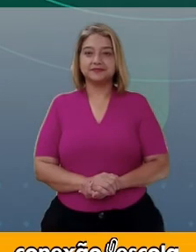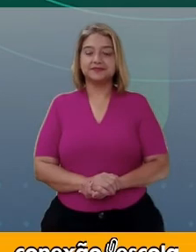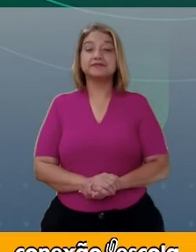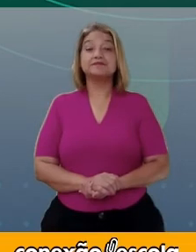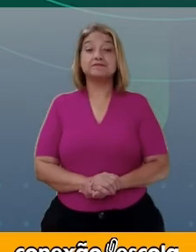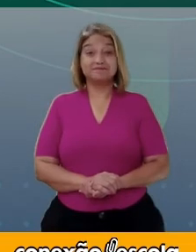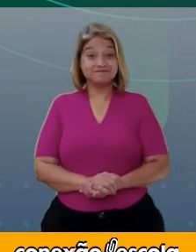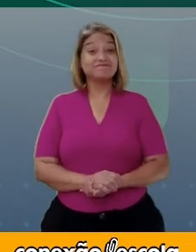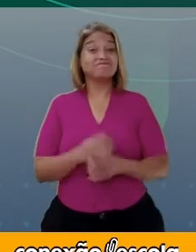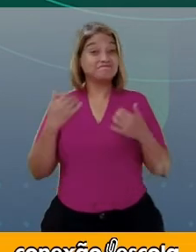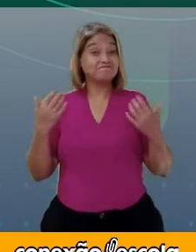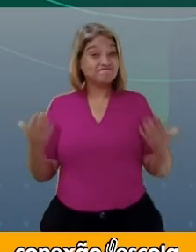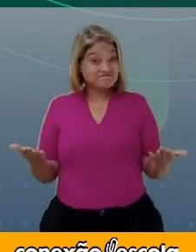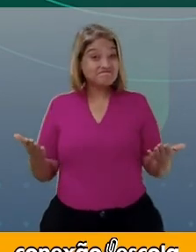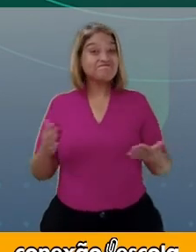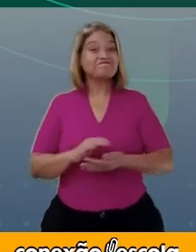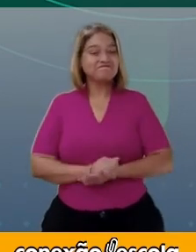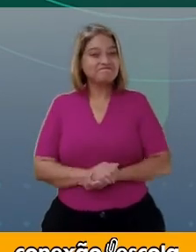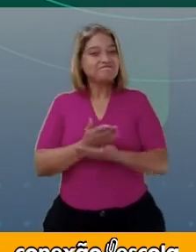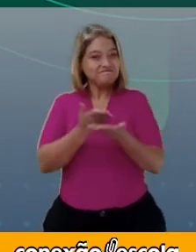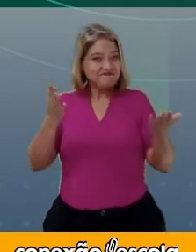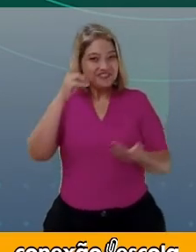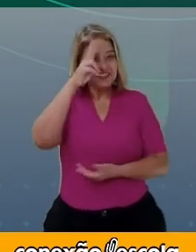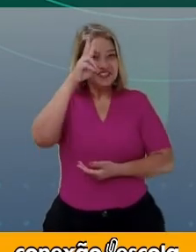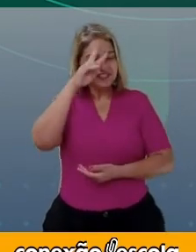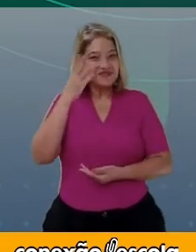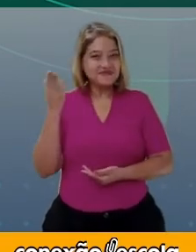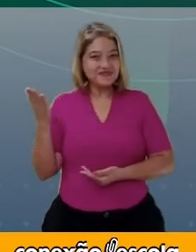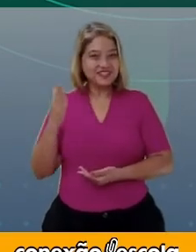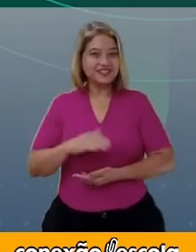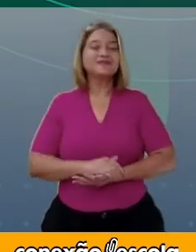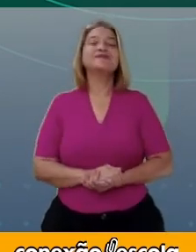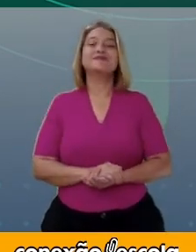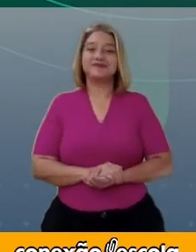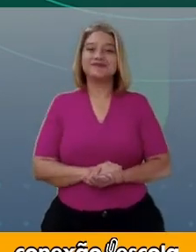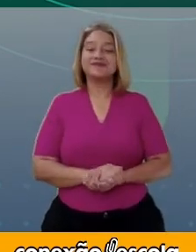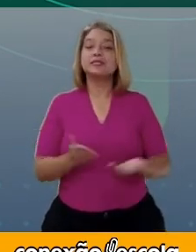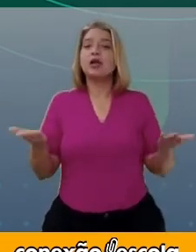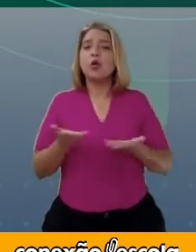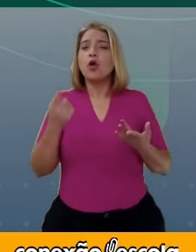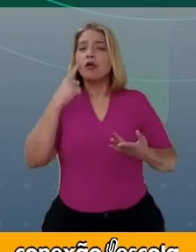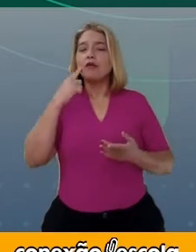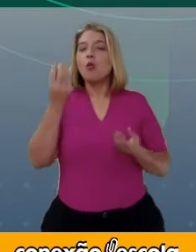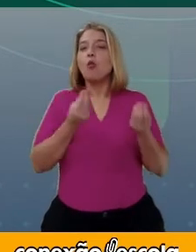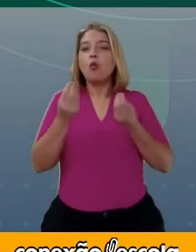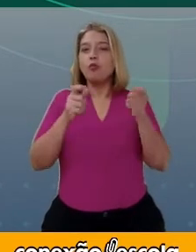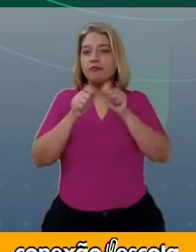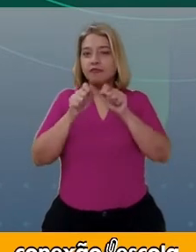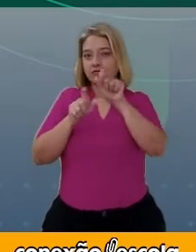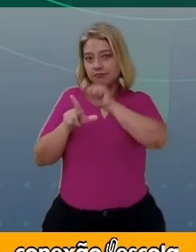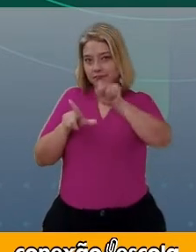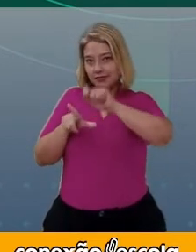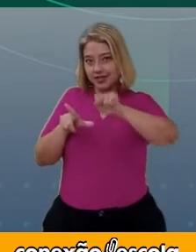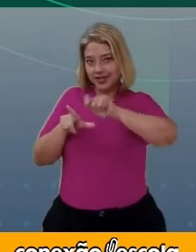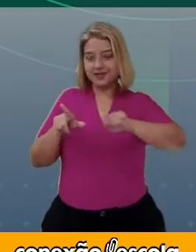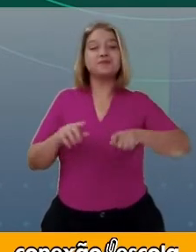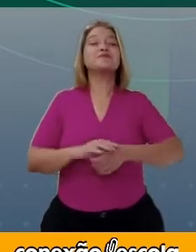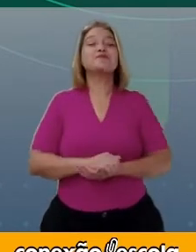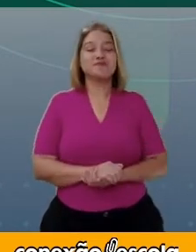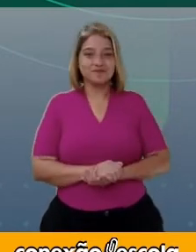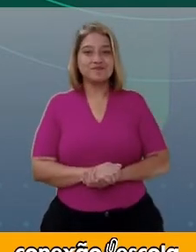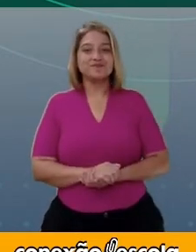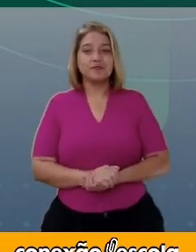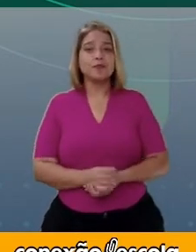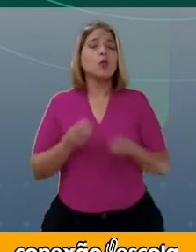E aí, recordaram? Vamos agora elaborar bilhetes. Como